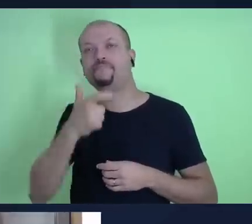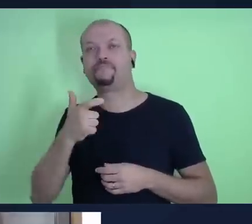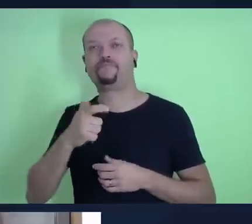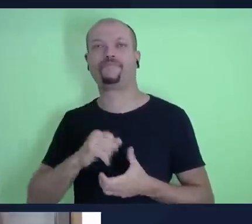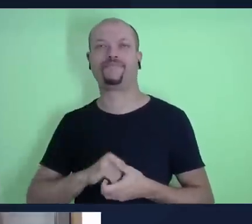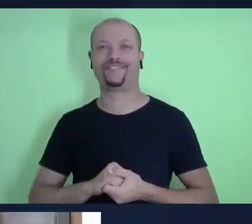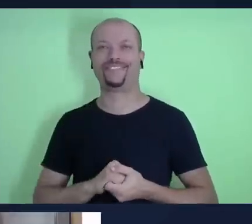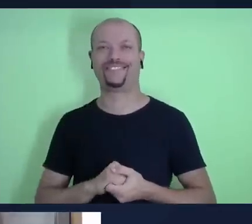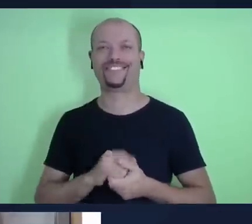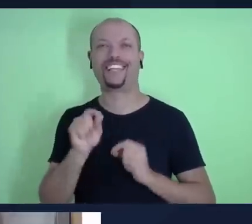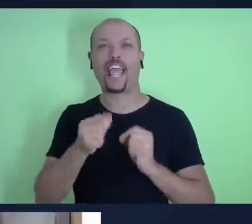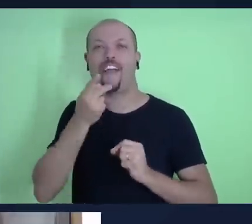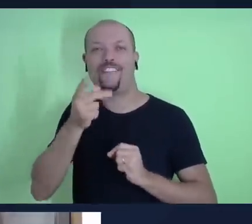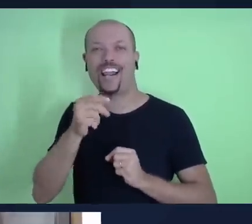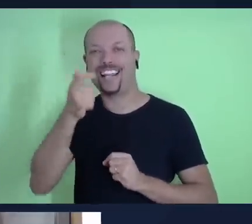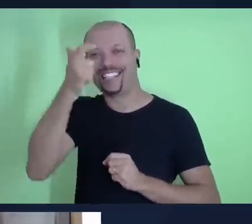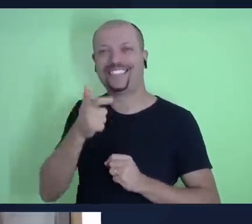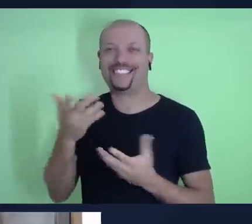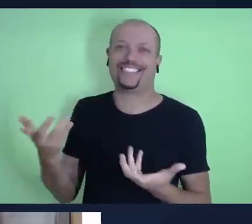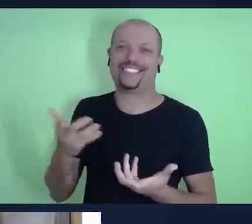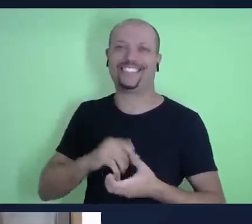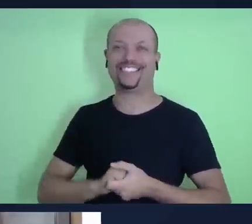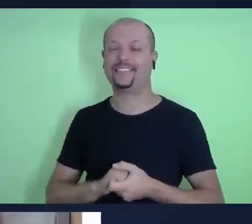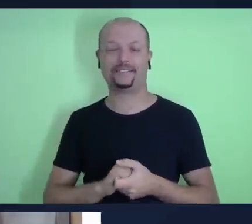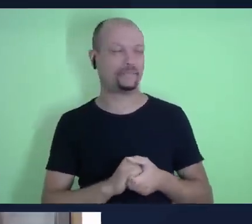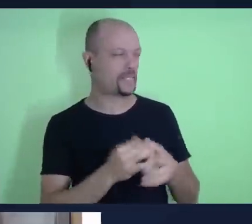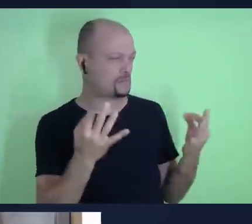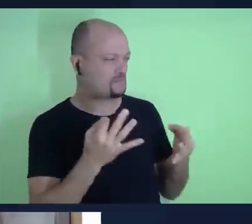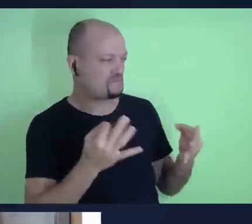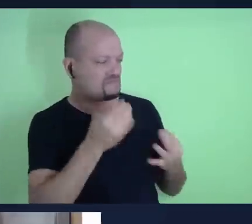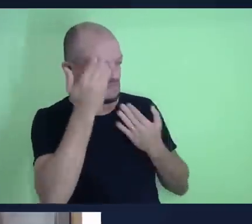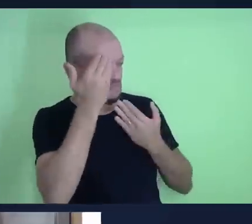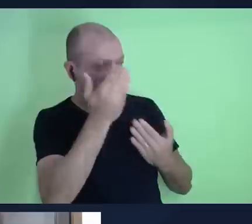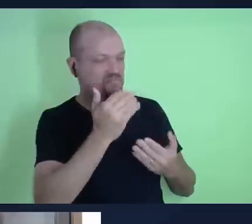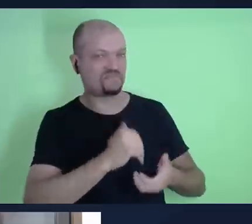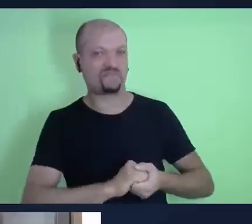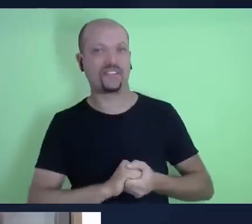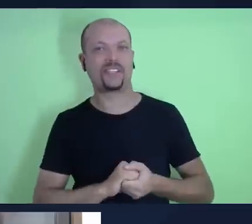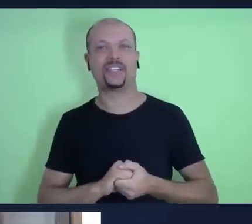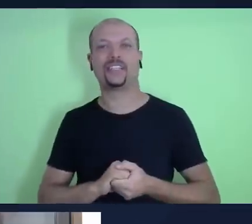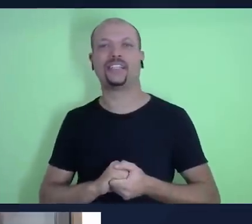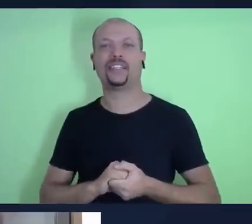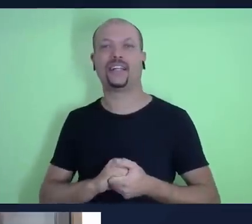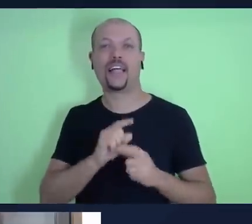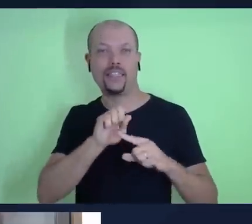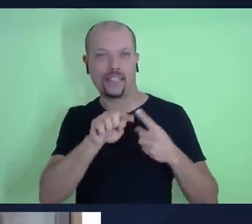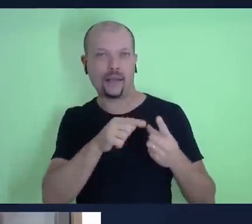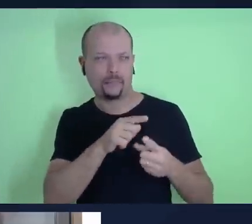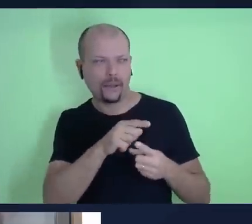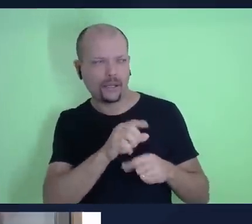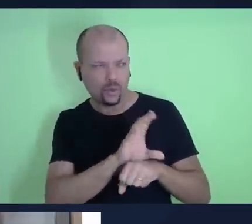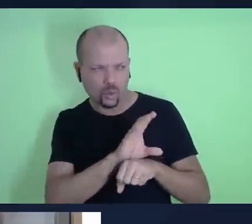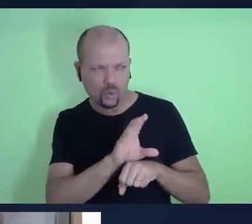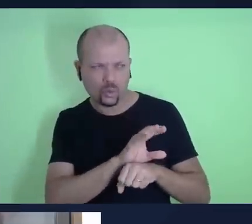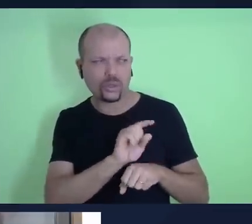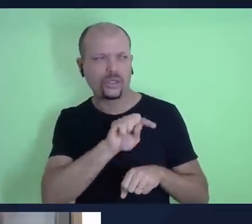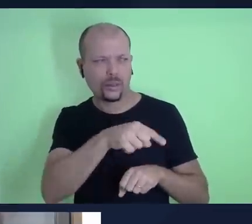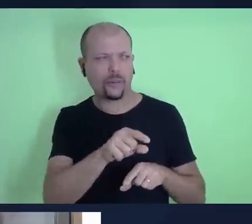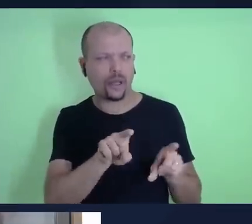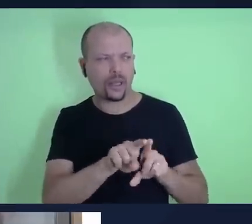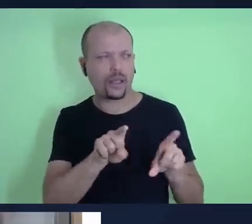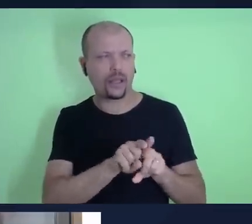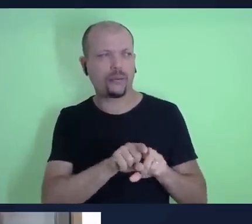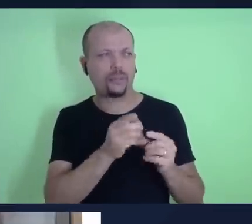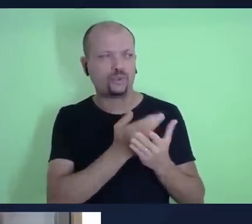falando aqui do outro lado, né? Perfeito, professor Everson, muito obrigado. Depois, o senhor também cursou depois um outro programa de